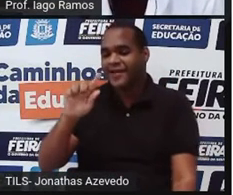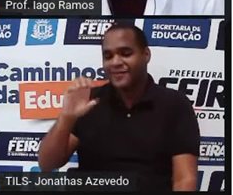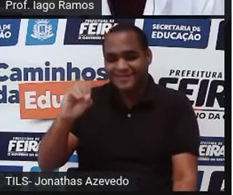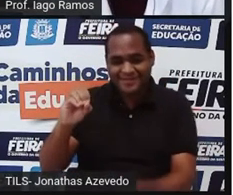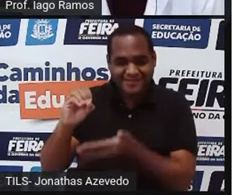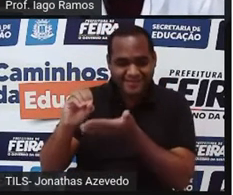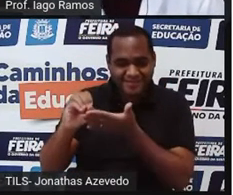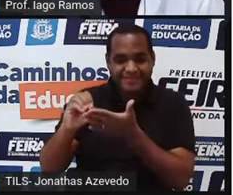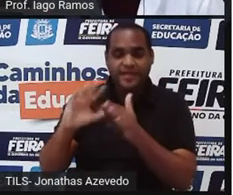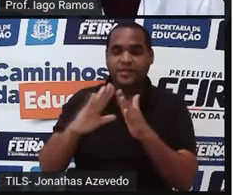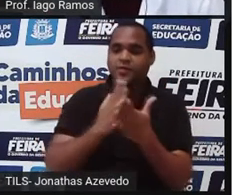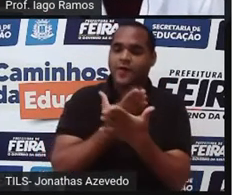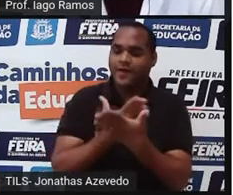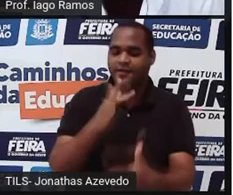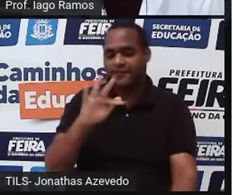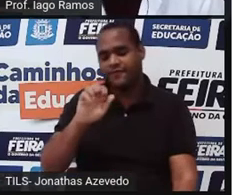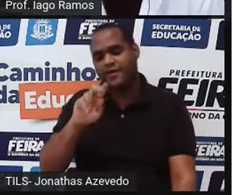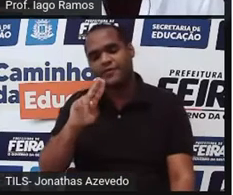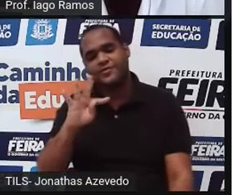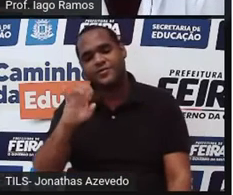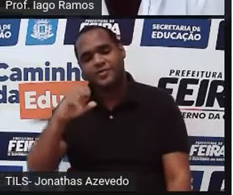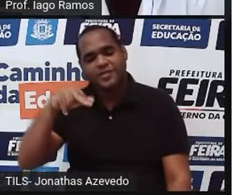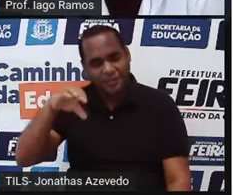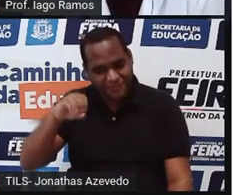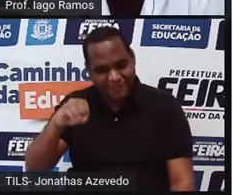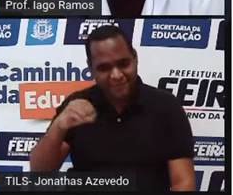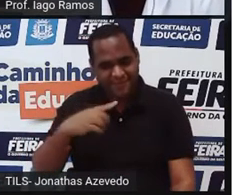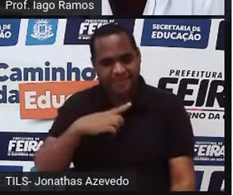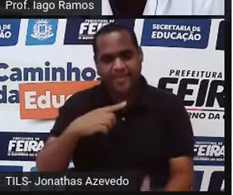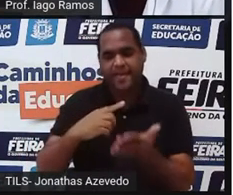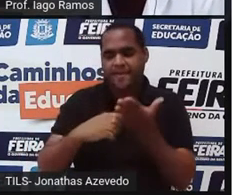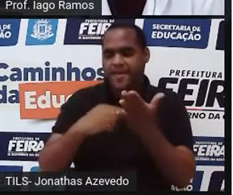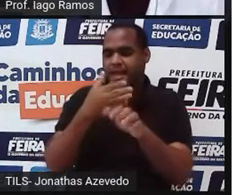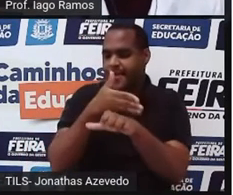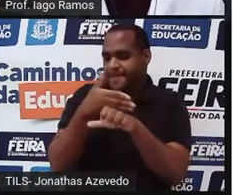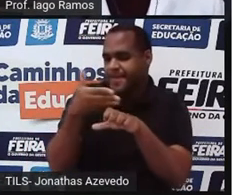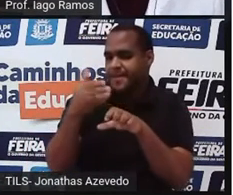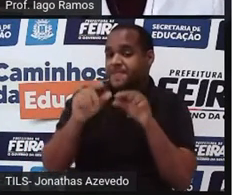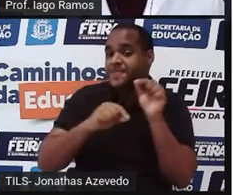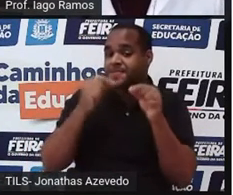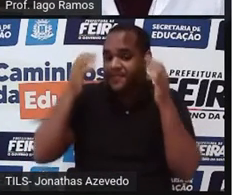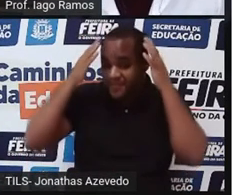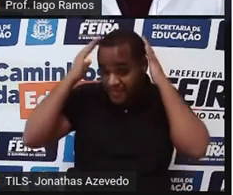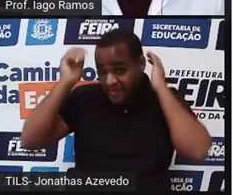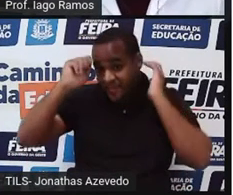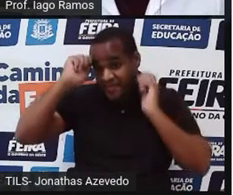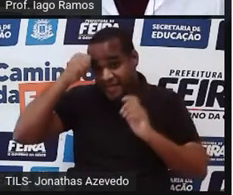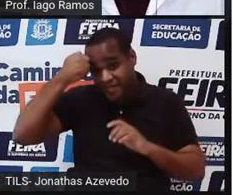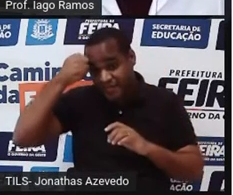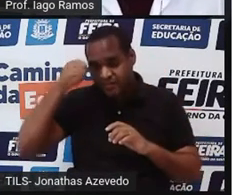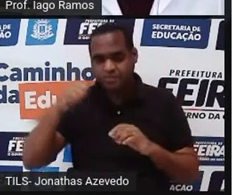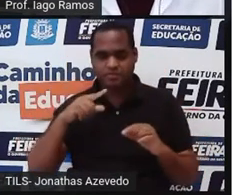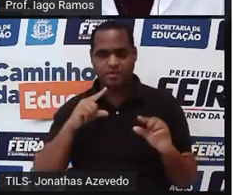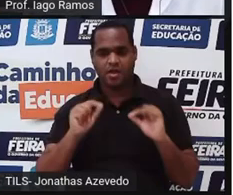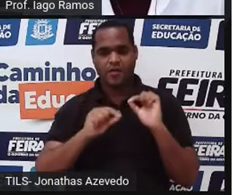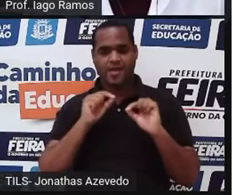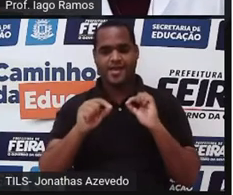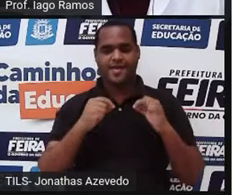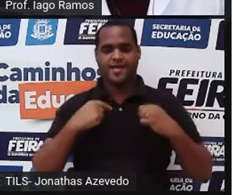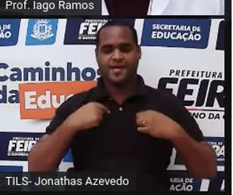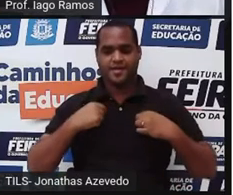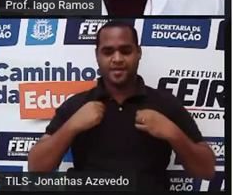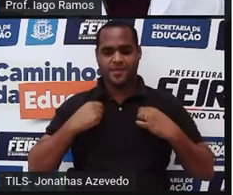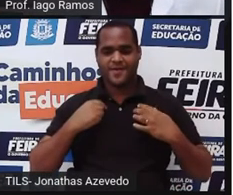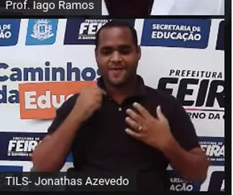escola municipal Faustino Dias Lima. Eu tenho pele branca, o meu cabelo é preto, no momento eu visto uma camisa